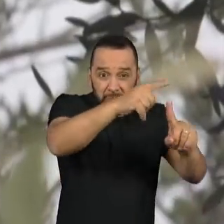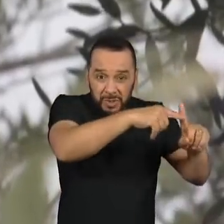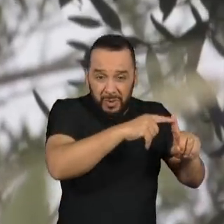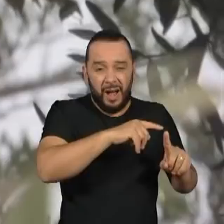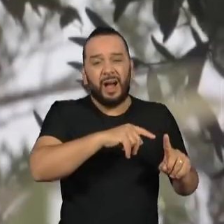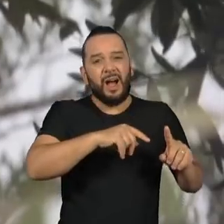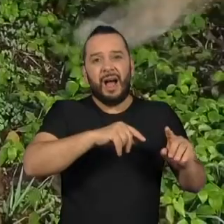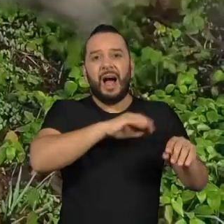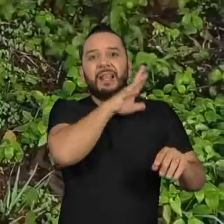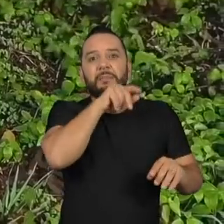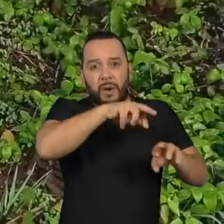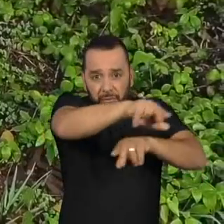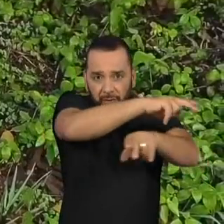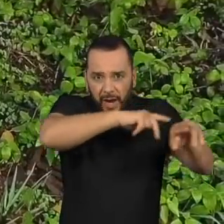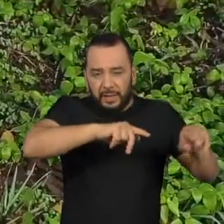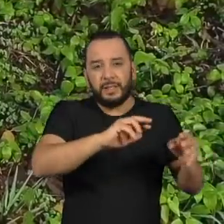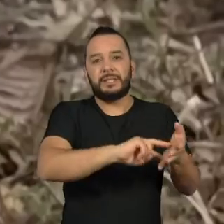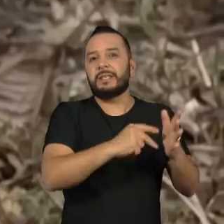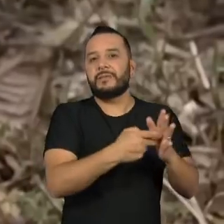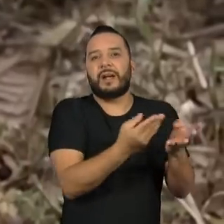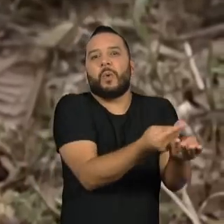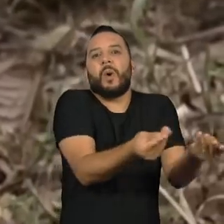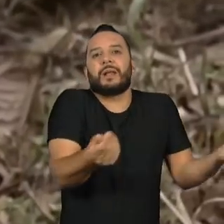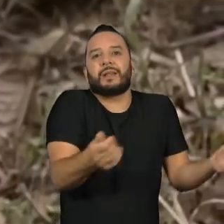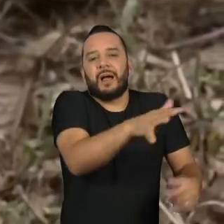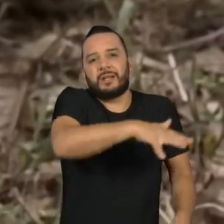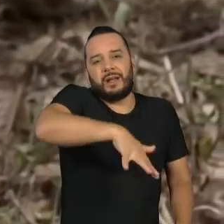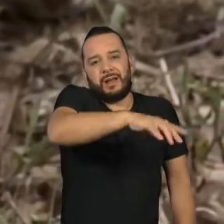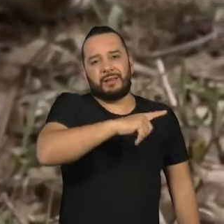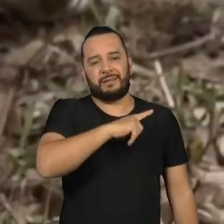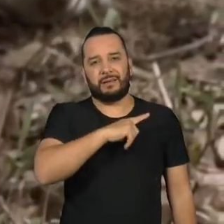têm qualidade, e isso é qualidade de vida para o ser humano.